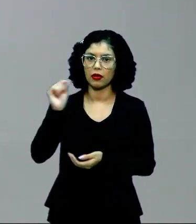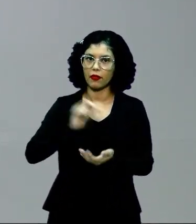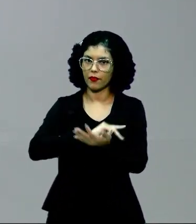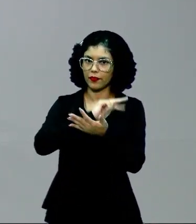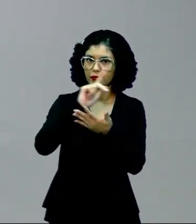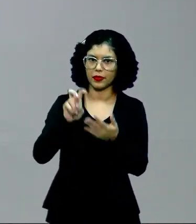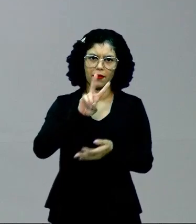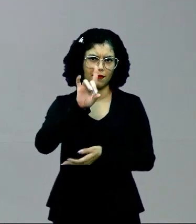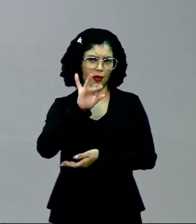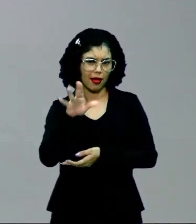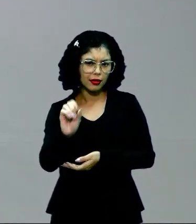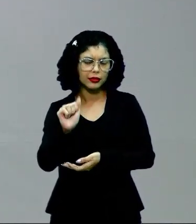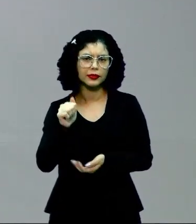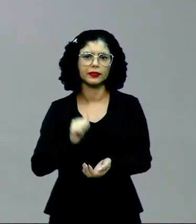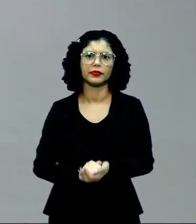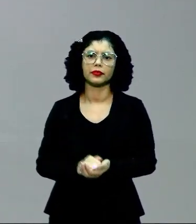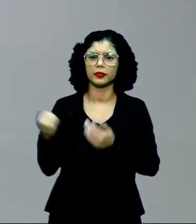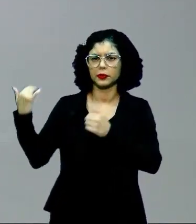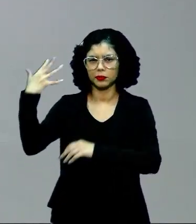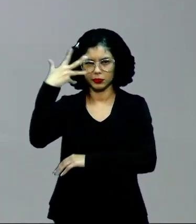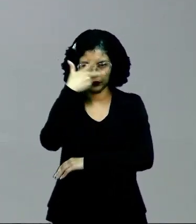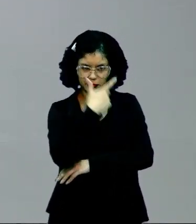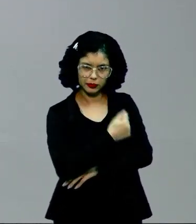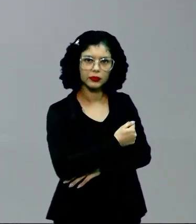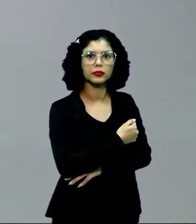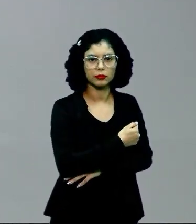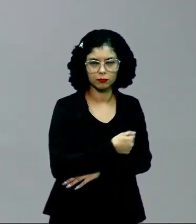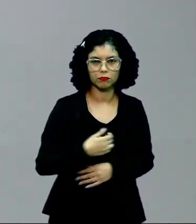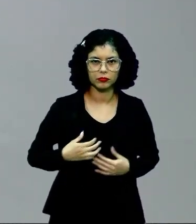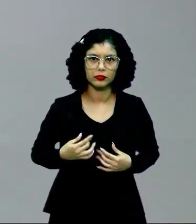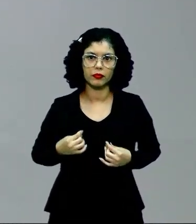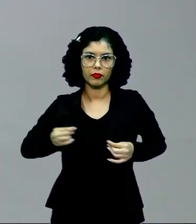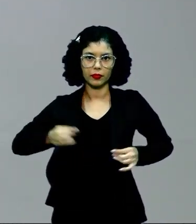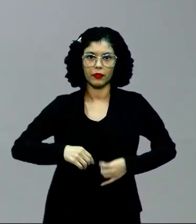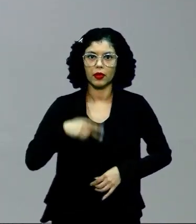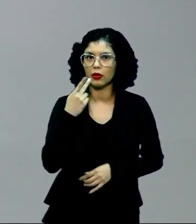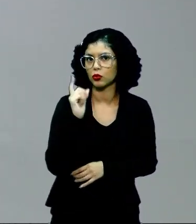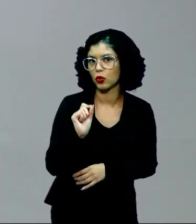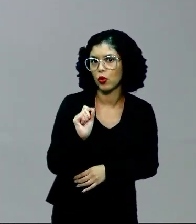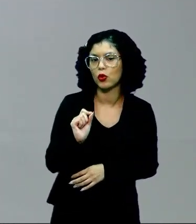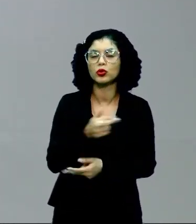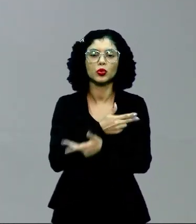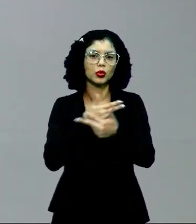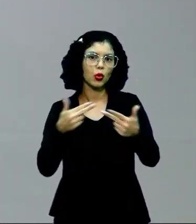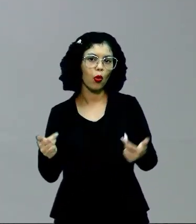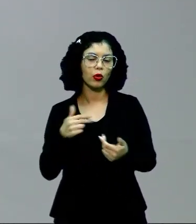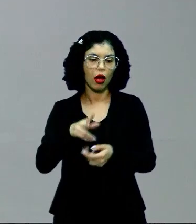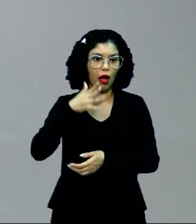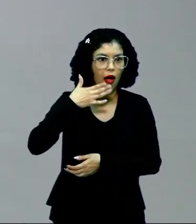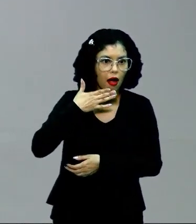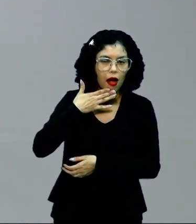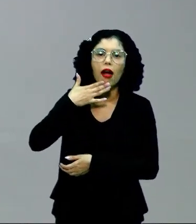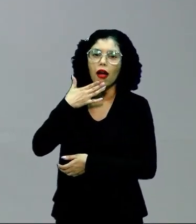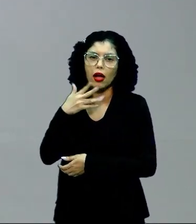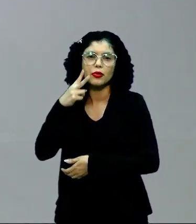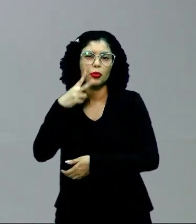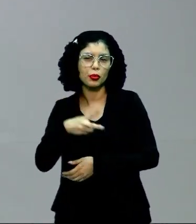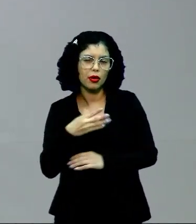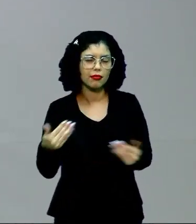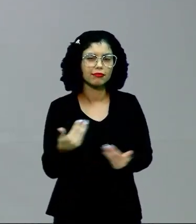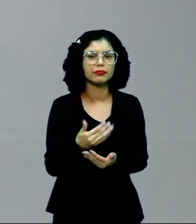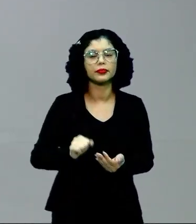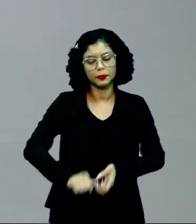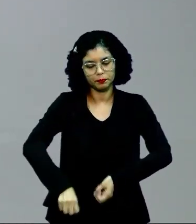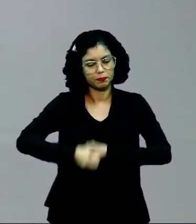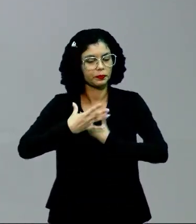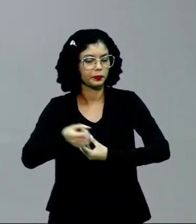vasos, falavam sobre a beleza de uma obra, ele está falando de coisas que chocam. Ele está falando, vai